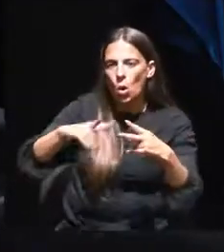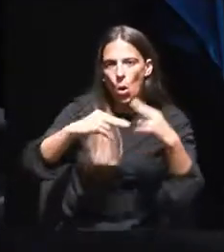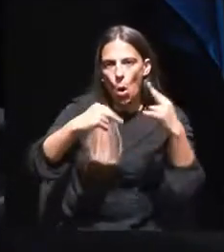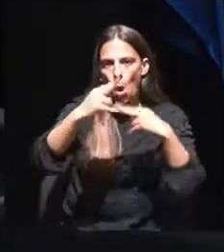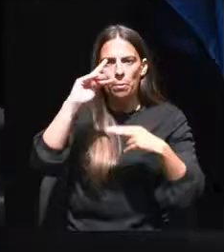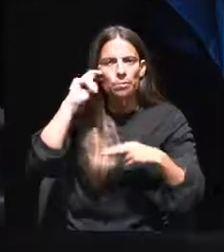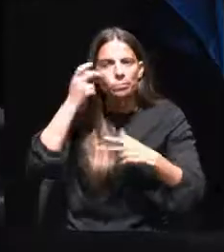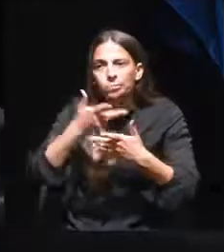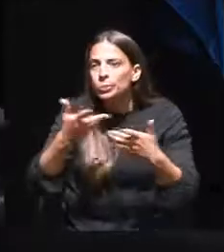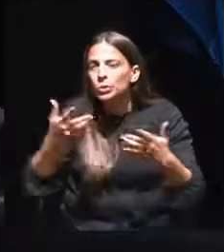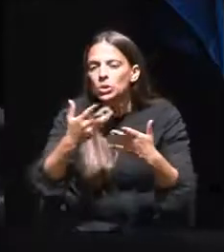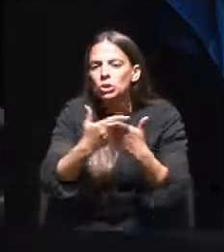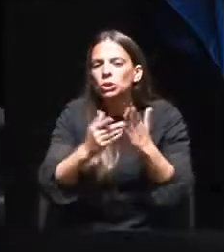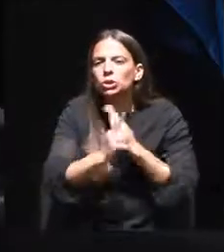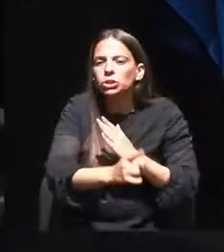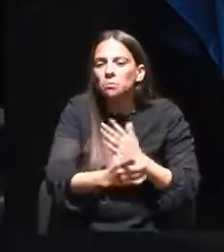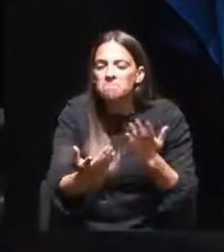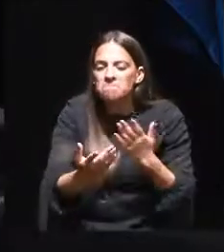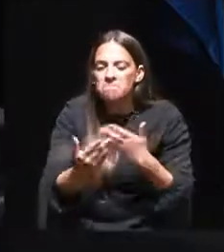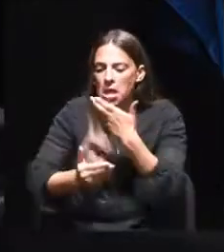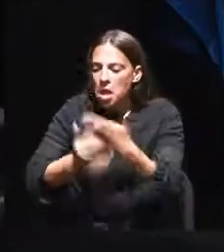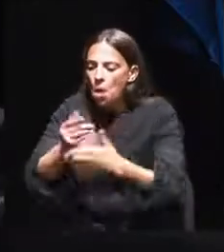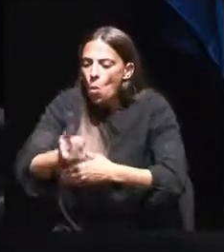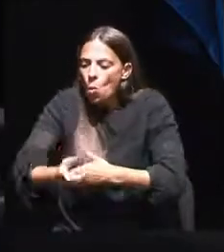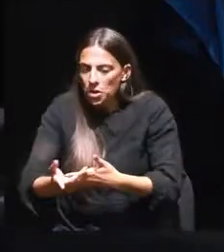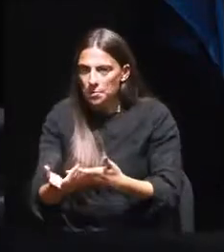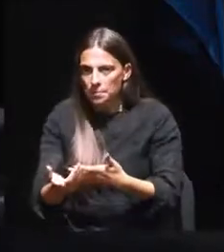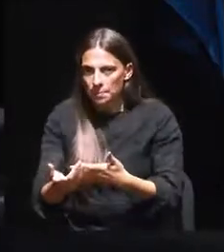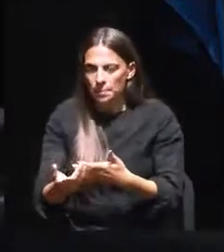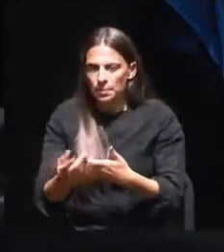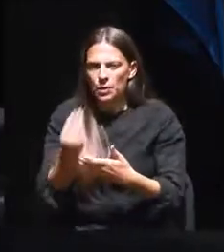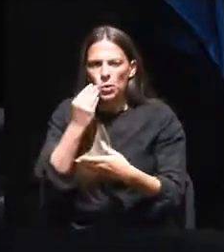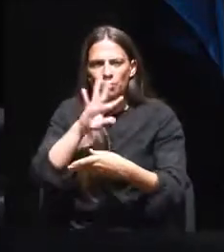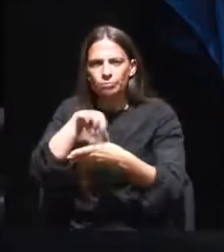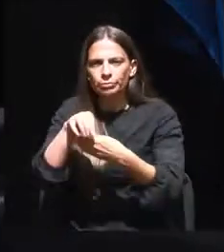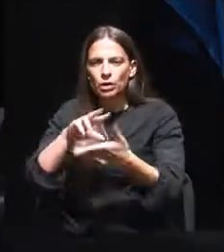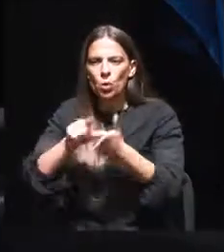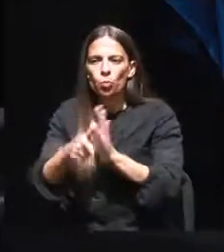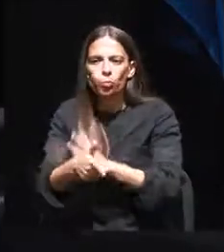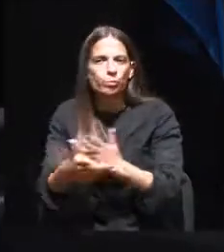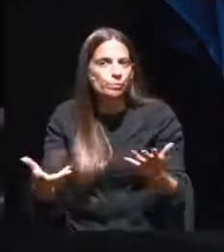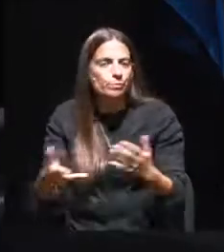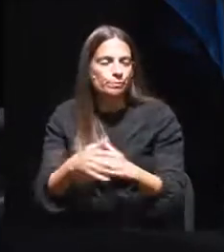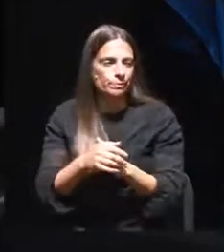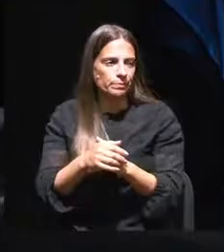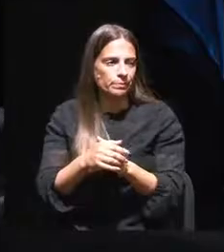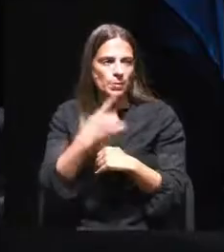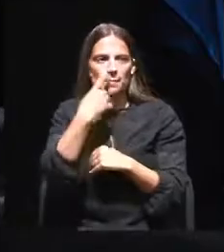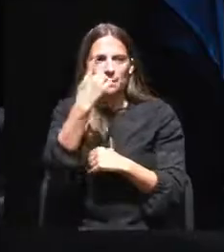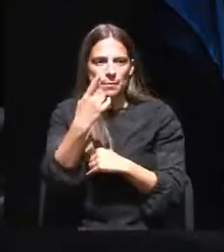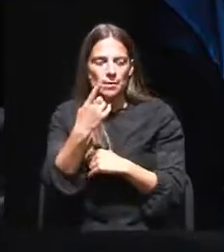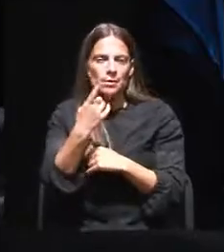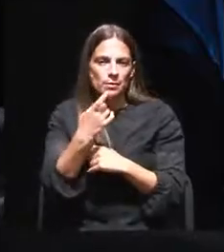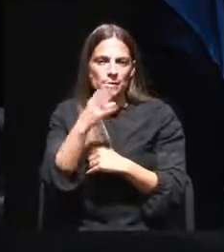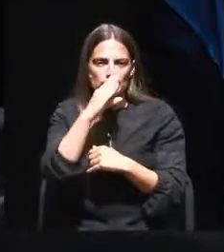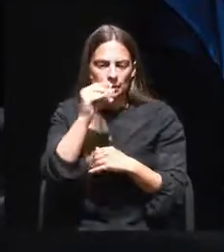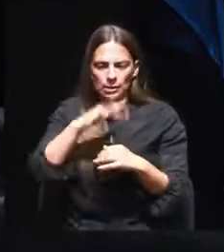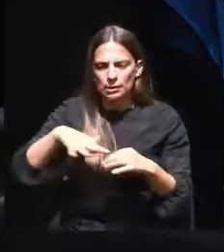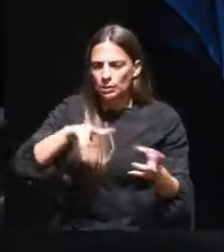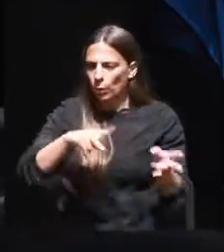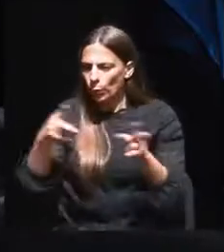nestes locais, que diligência já tomou e qual tem sido o seu envolvimento neste projeto, estão a ser equacionadas outras